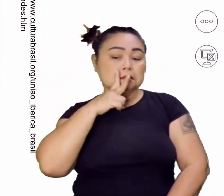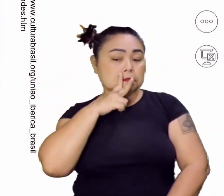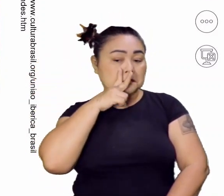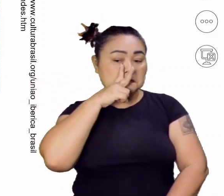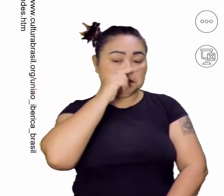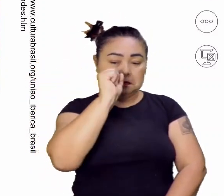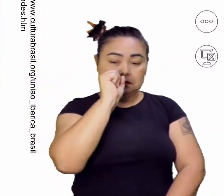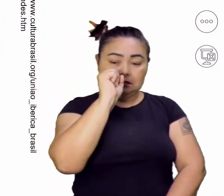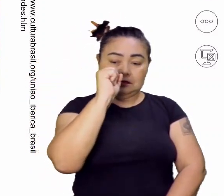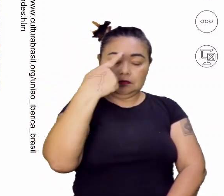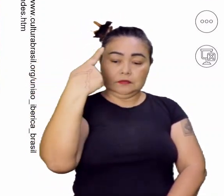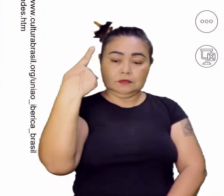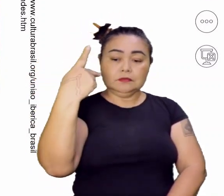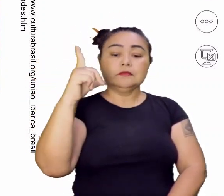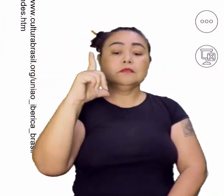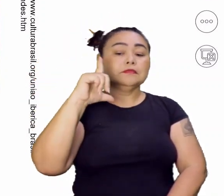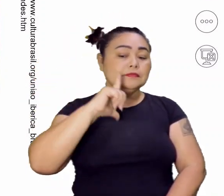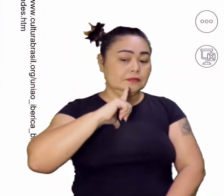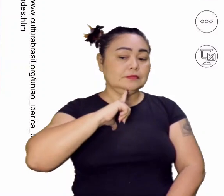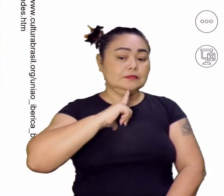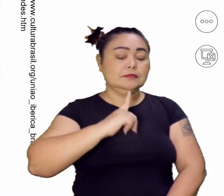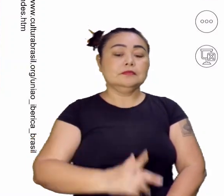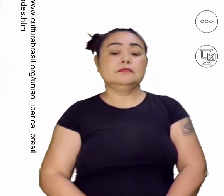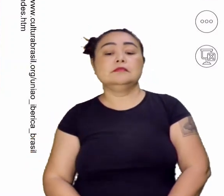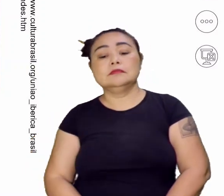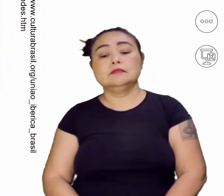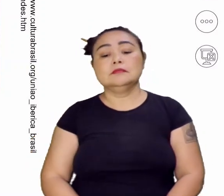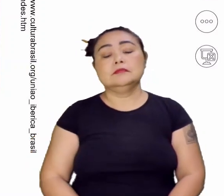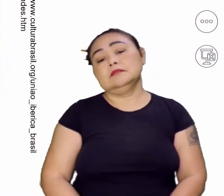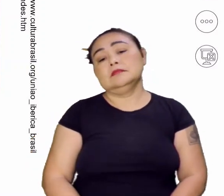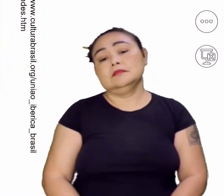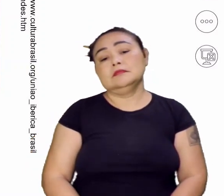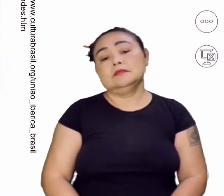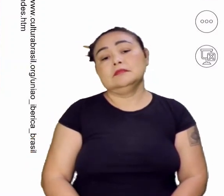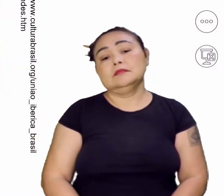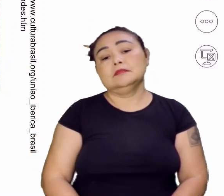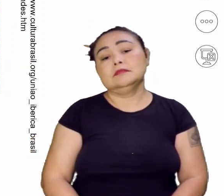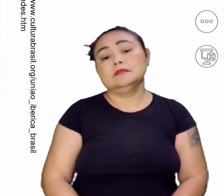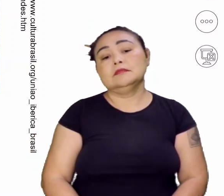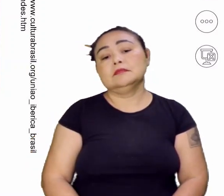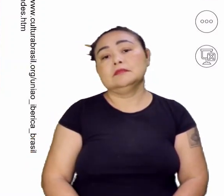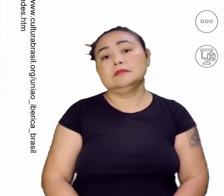Olha o poderio que o rei tinha.